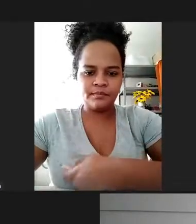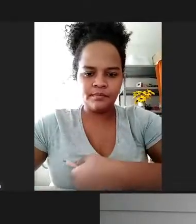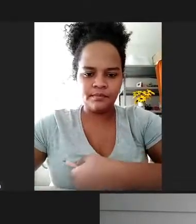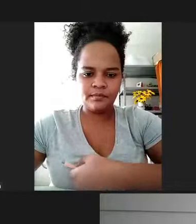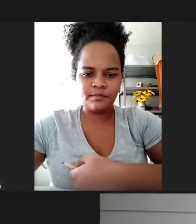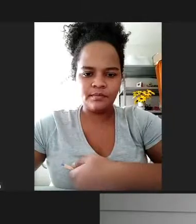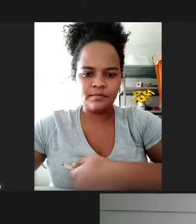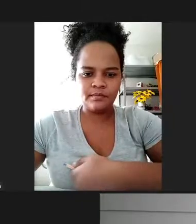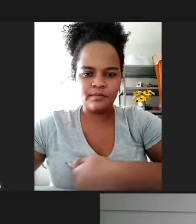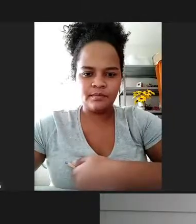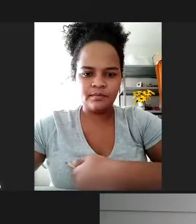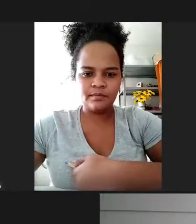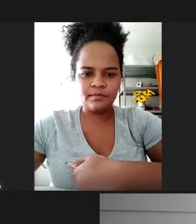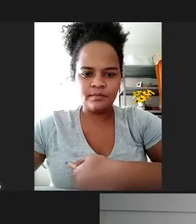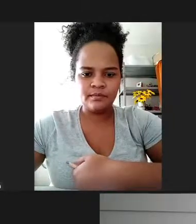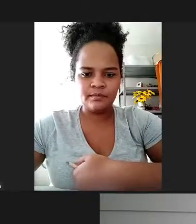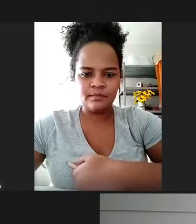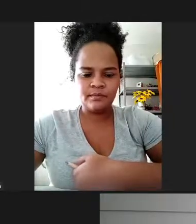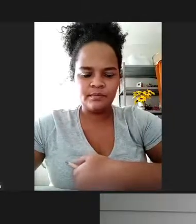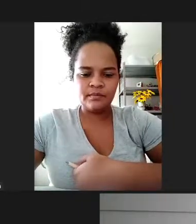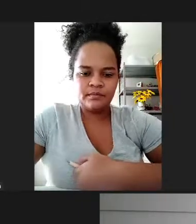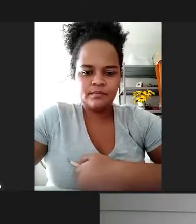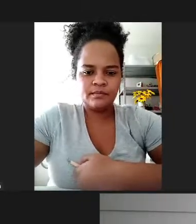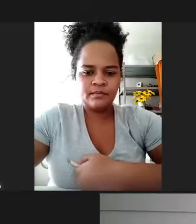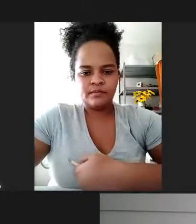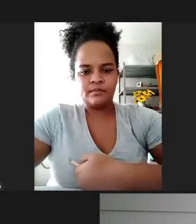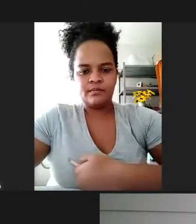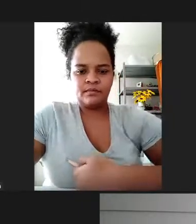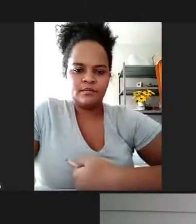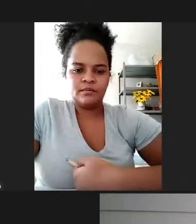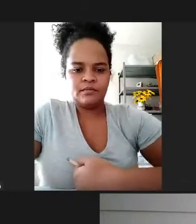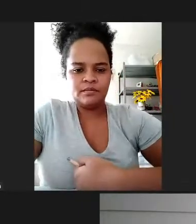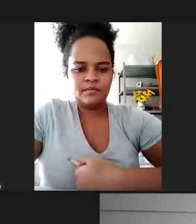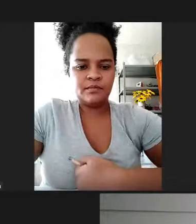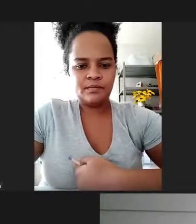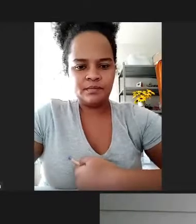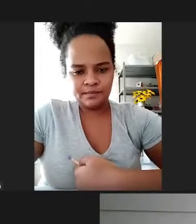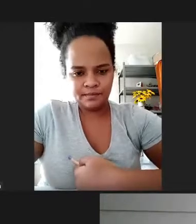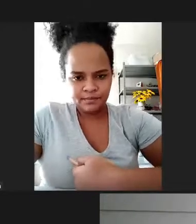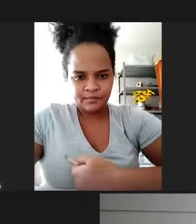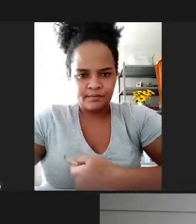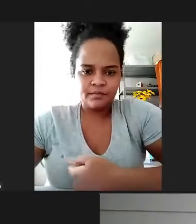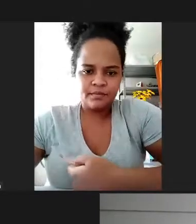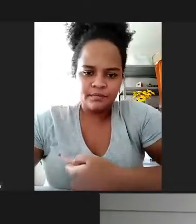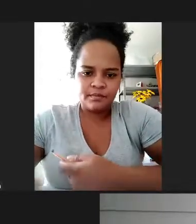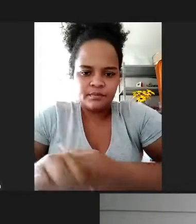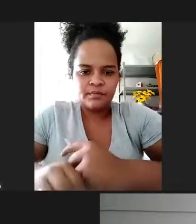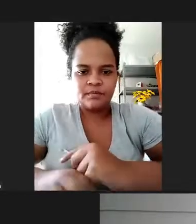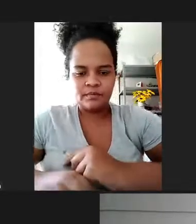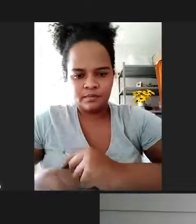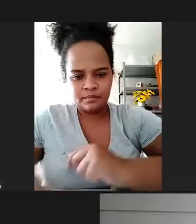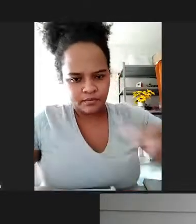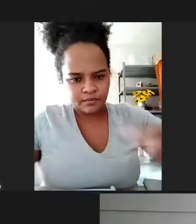não inveja, não se vangloria, não se orgulha, não maltrata, não procura seus interesses,